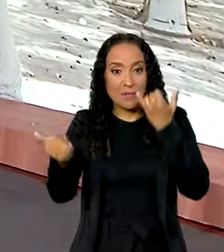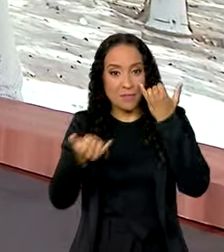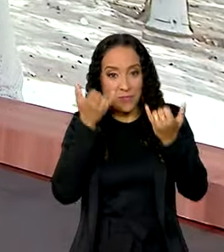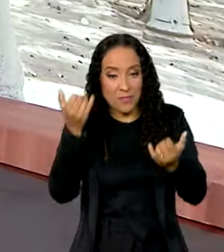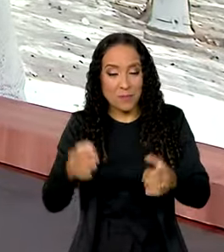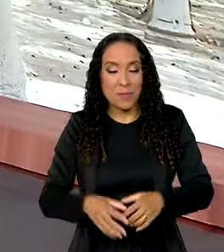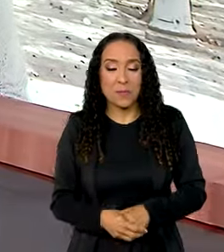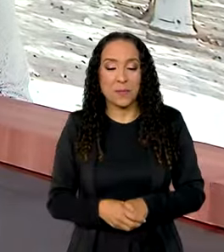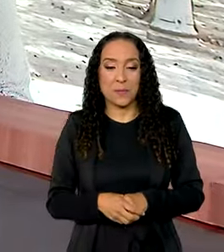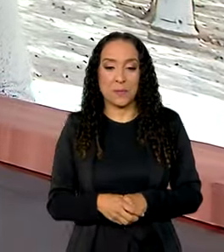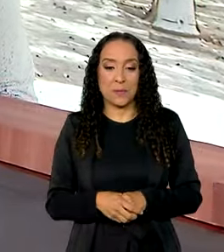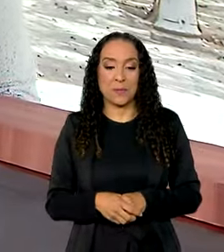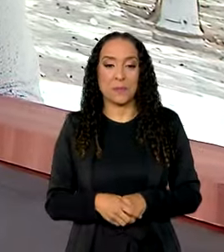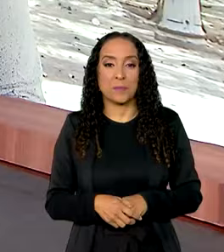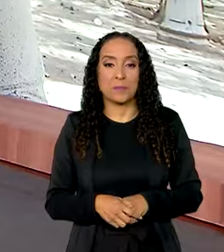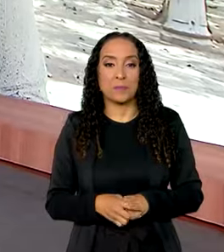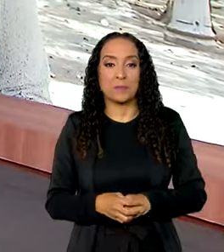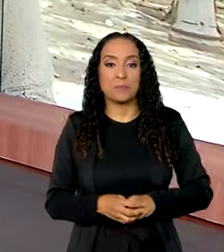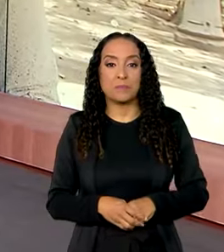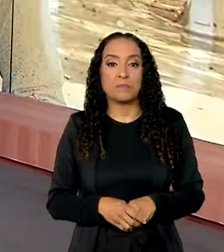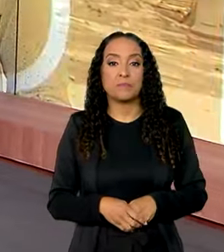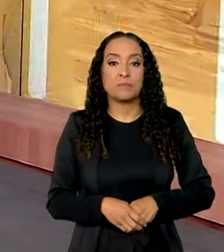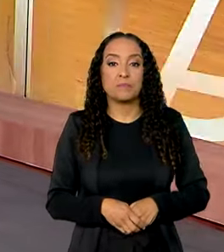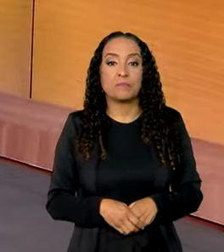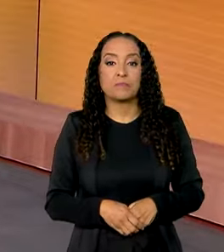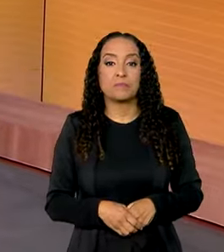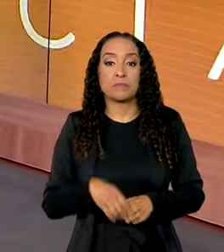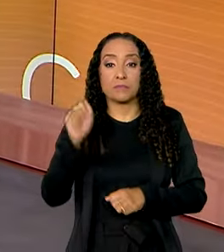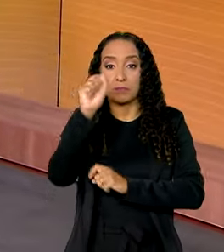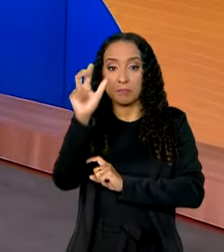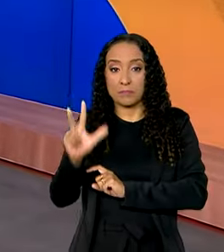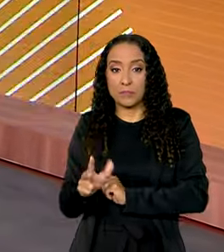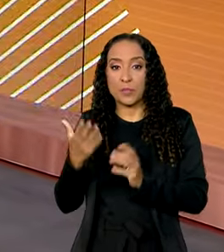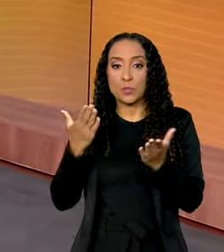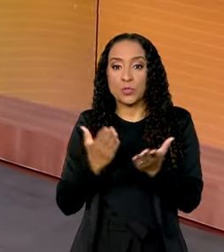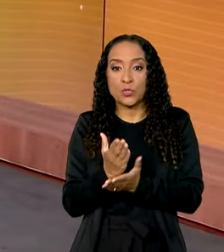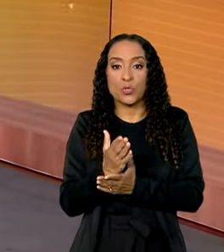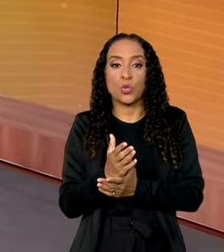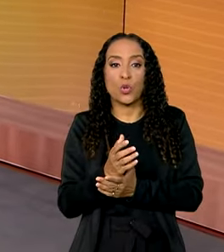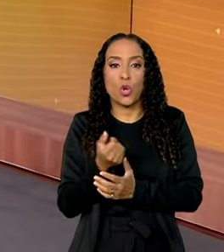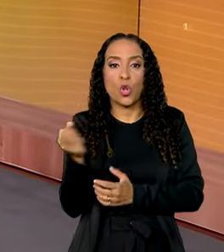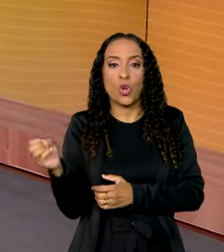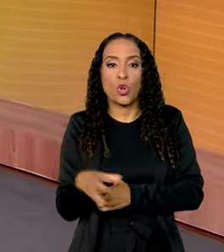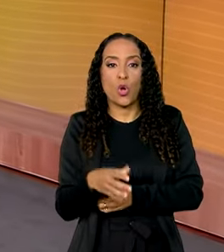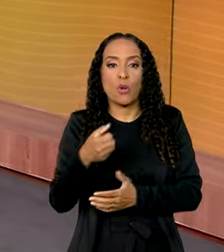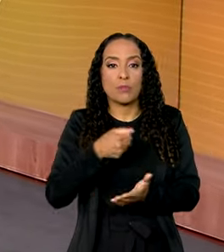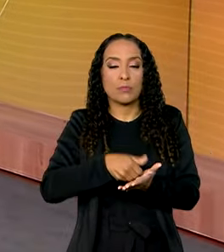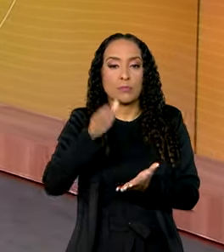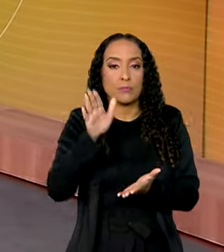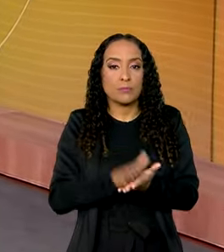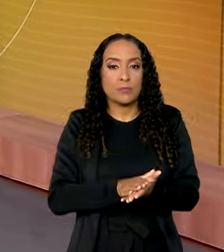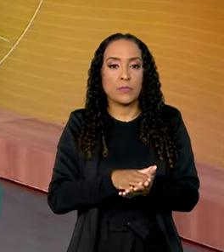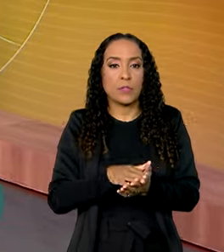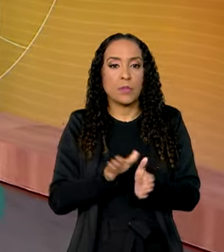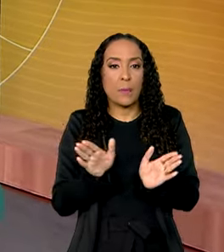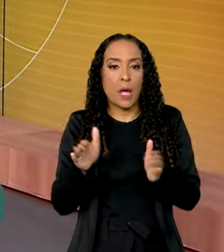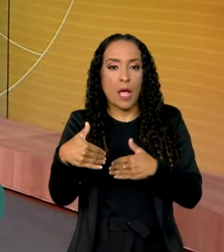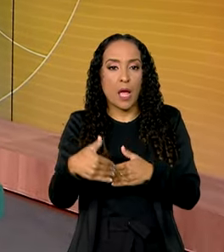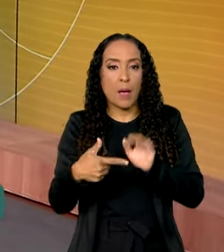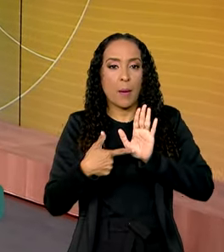informações. Bom trabalho para você. Olha, a Anvisa aprovou novas advertências sanitárias para embalagens,